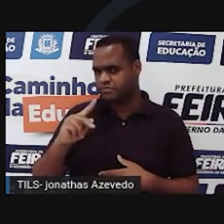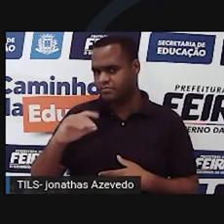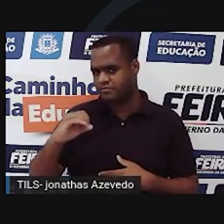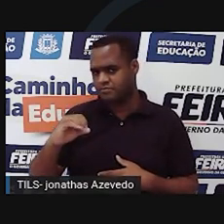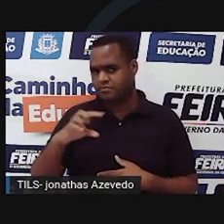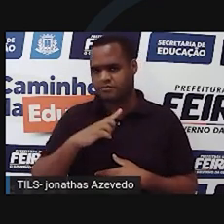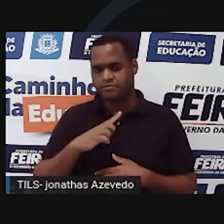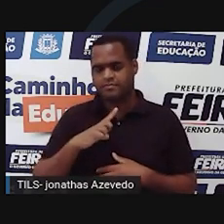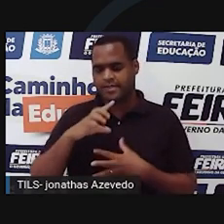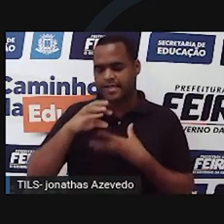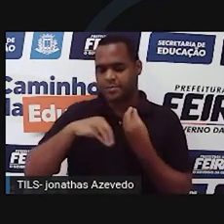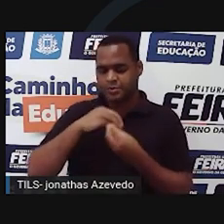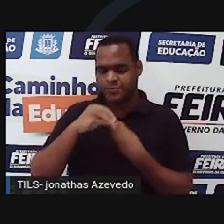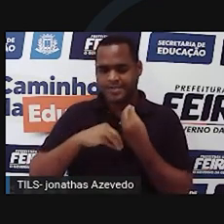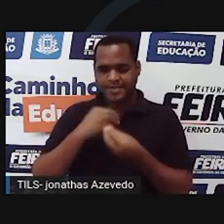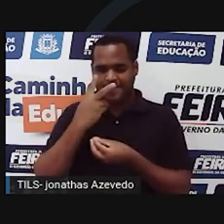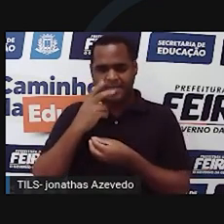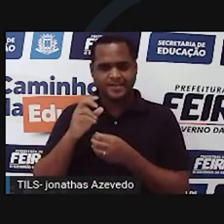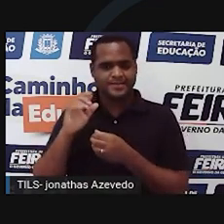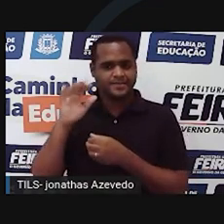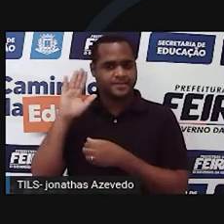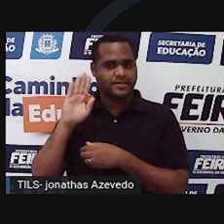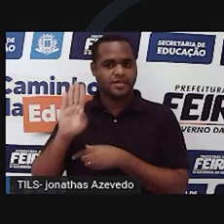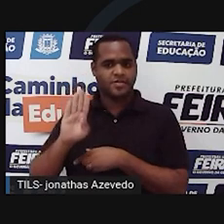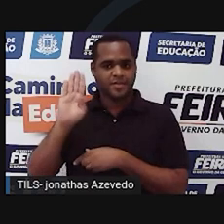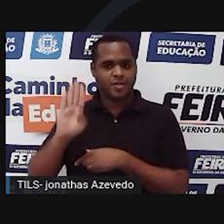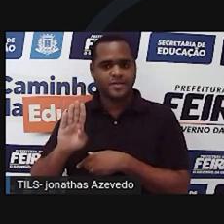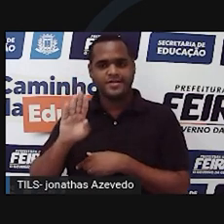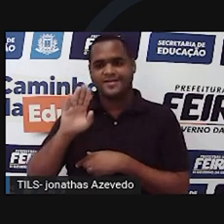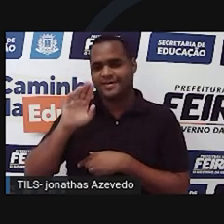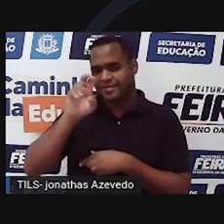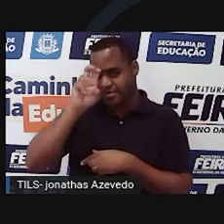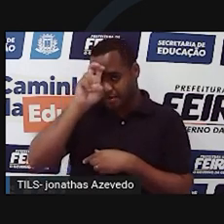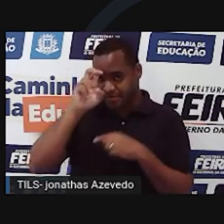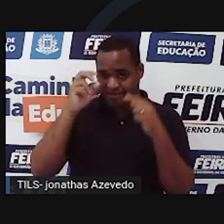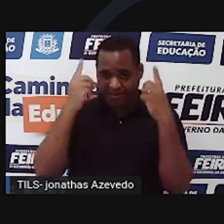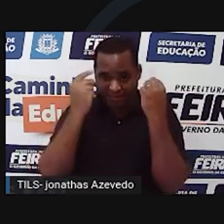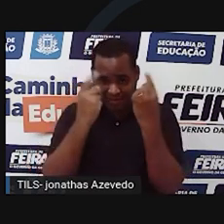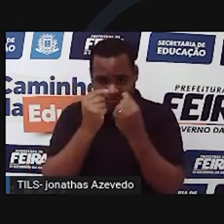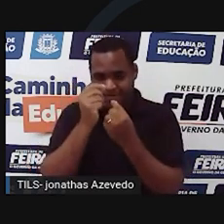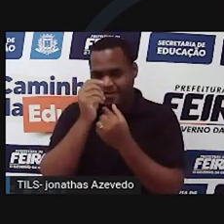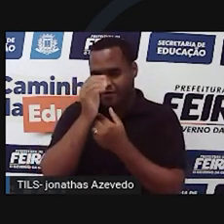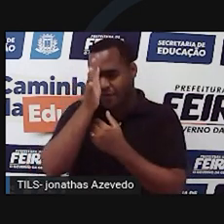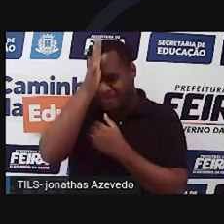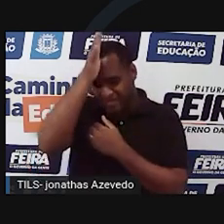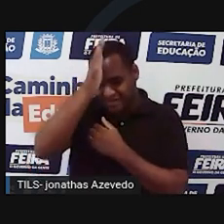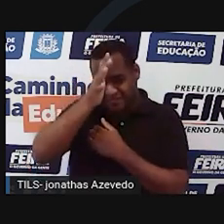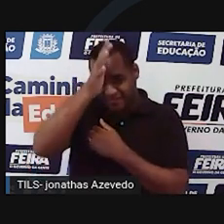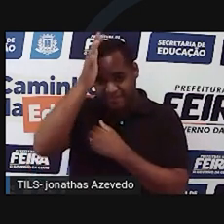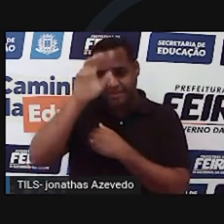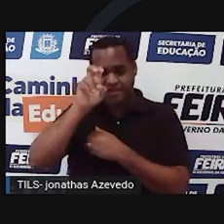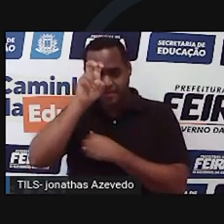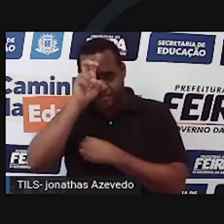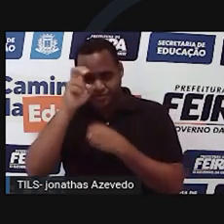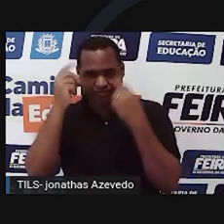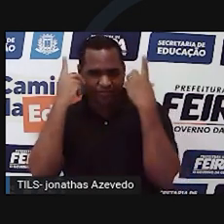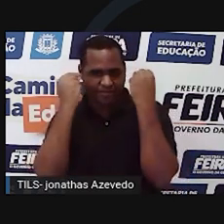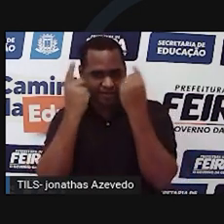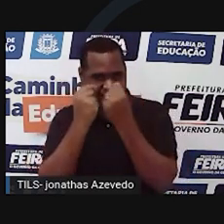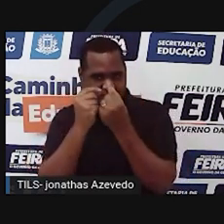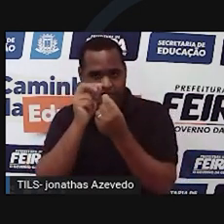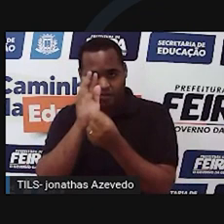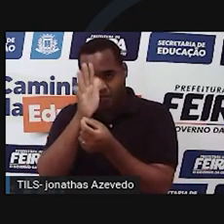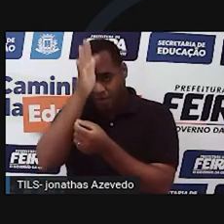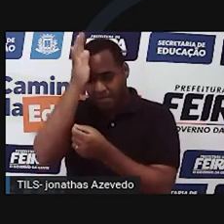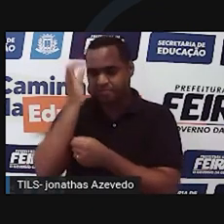mistura de lendas babilônicas, egípcias, gregas e romanas. Bom, Egito, Grécia e Roma na